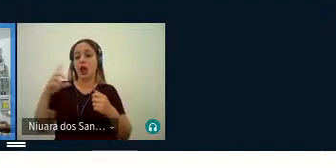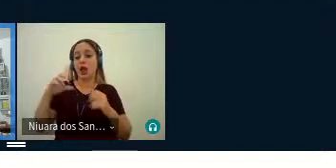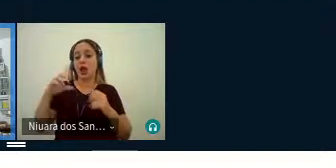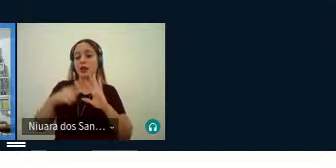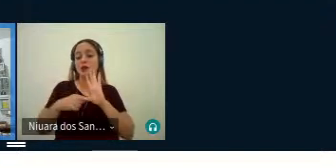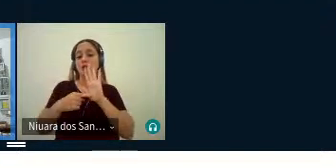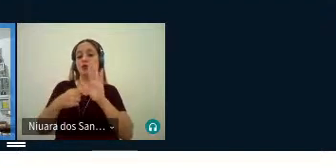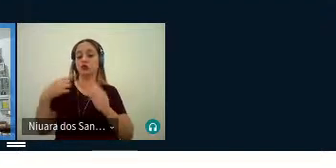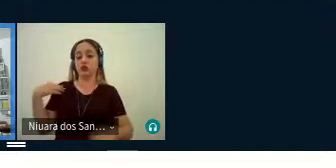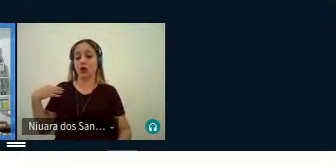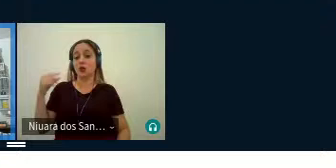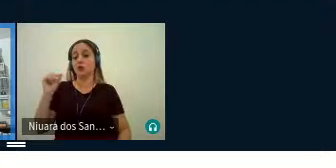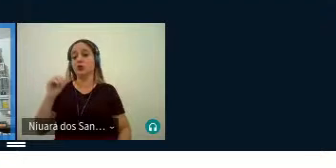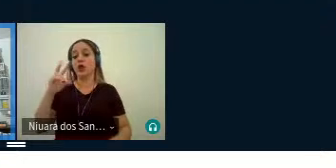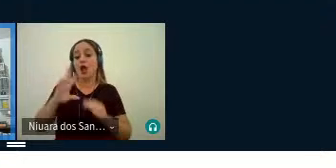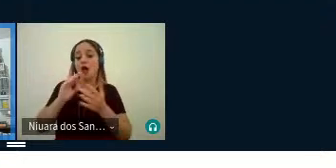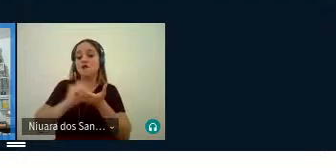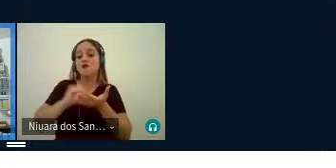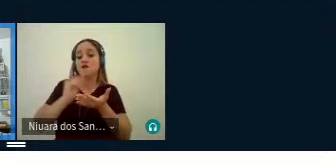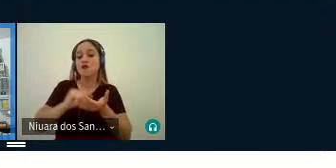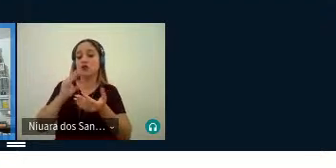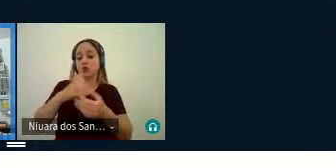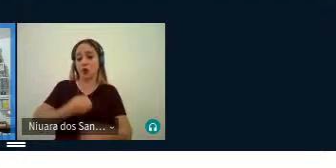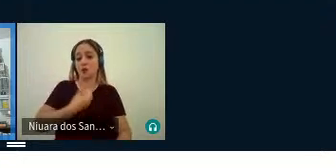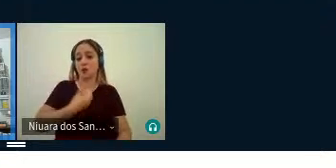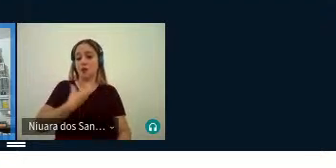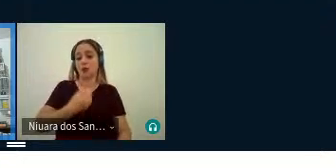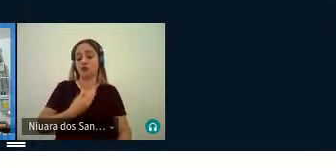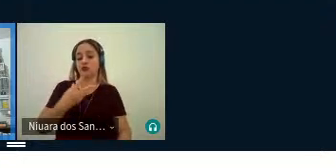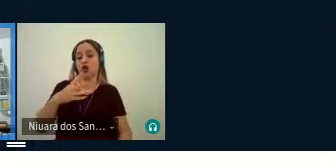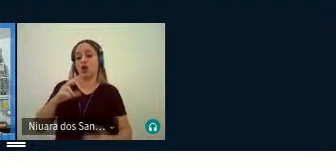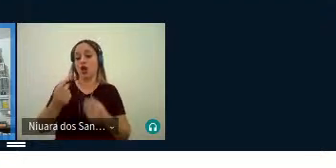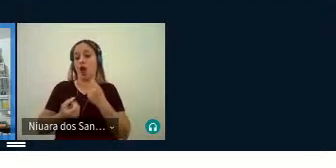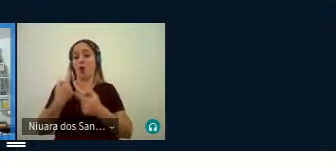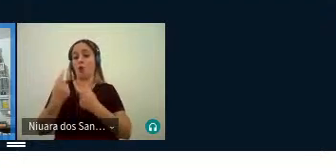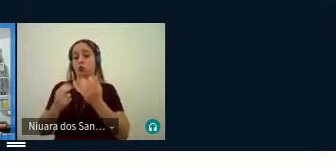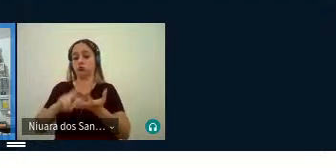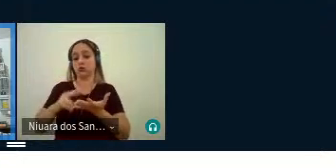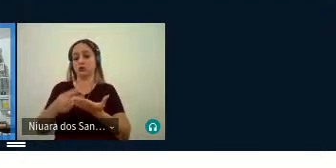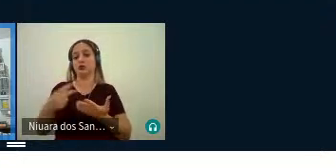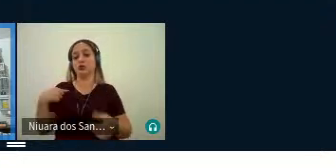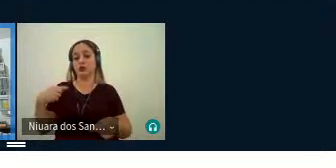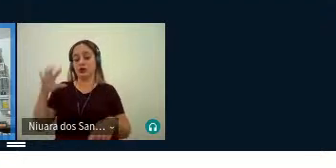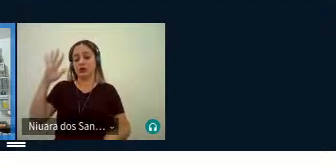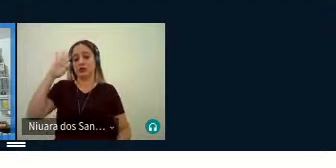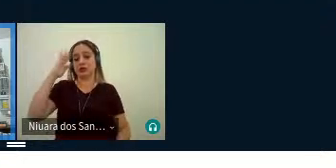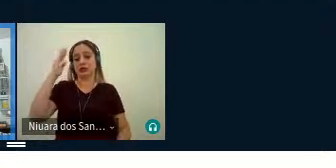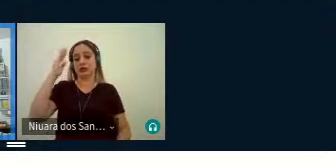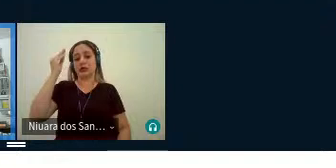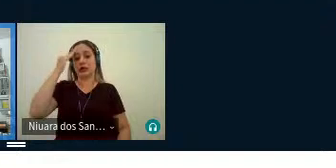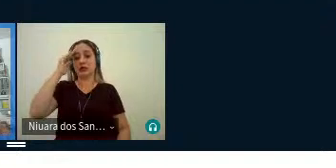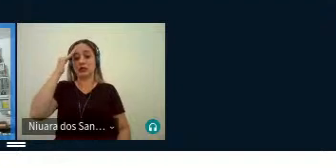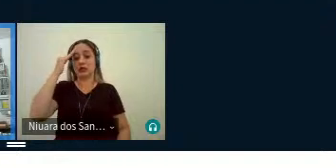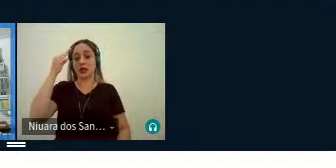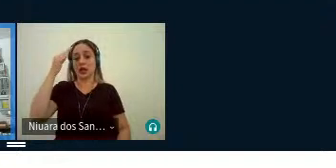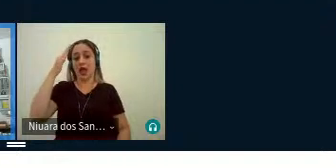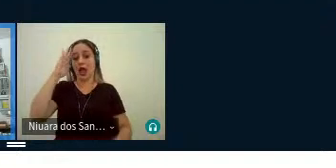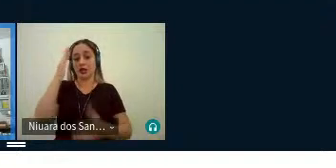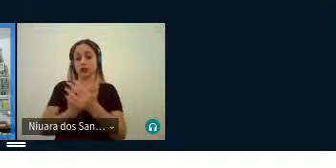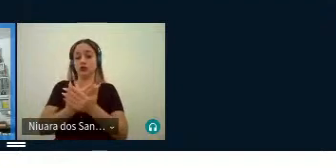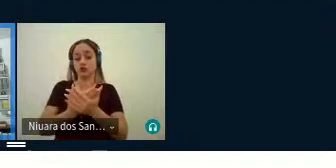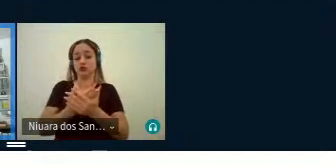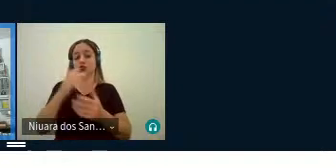cruelmente a ausência de uma poética em certos tradutores, que acreditam resolvidos os problemas geralmente só pela